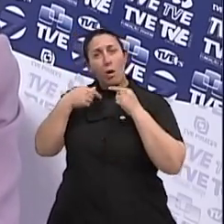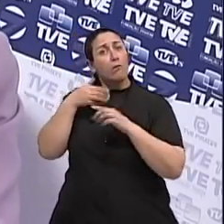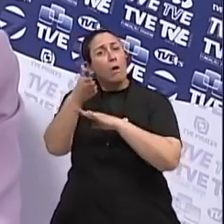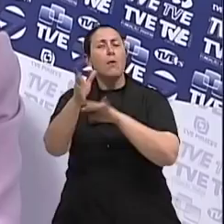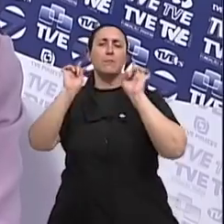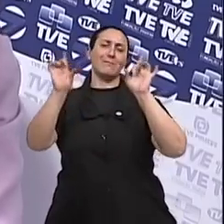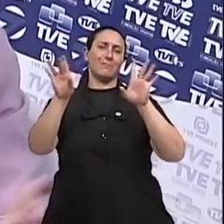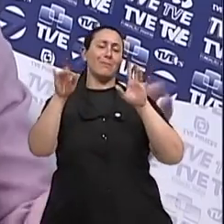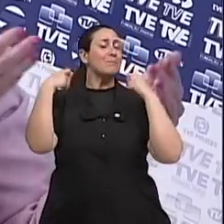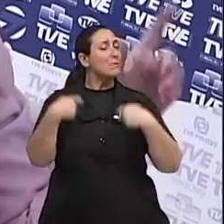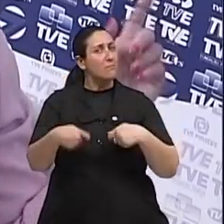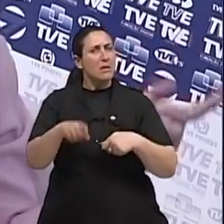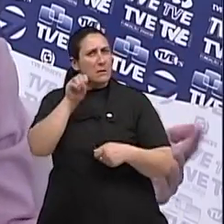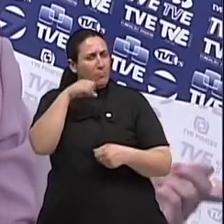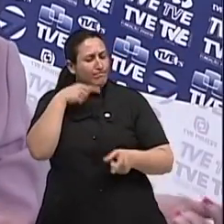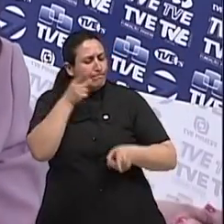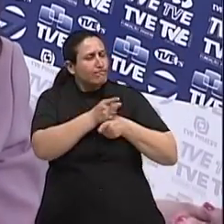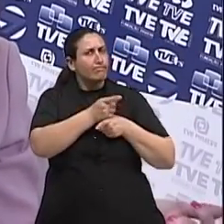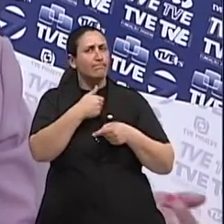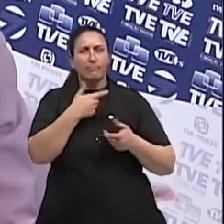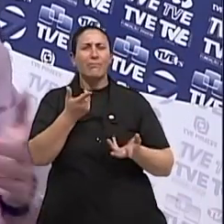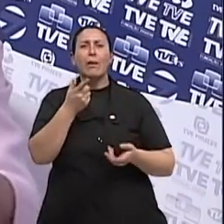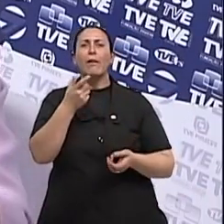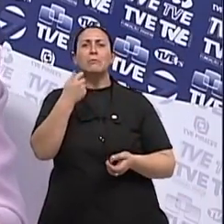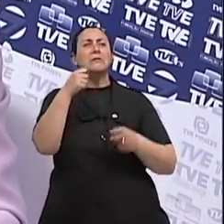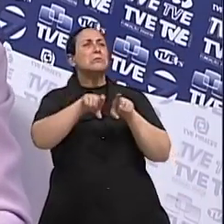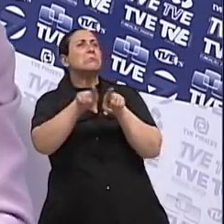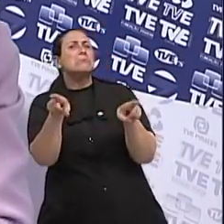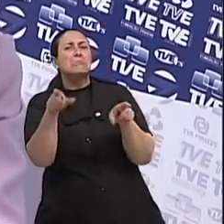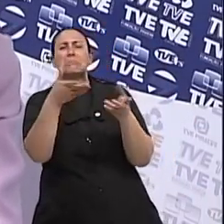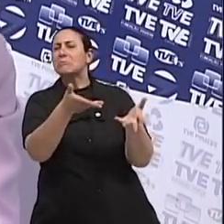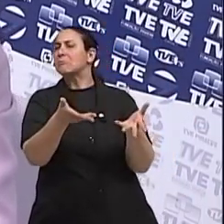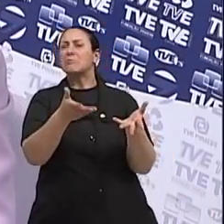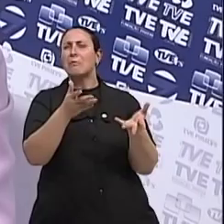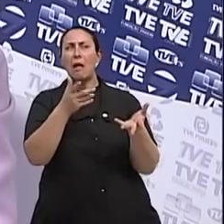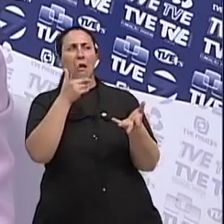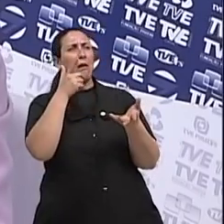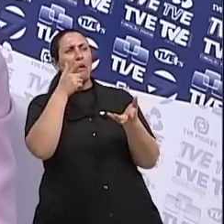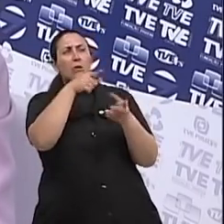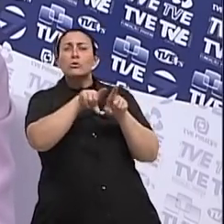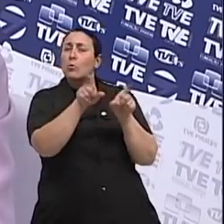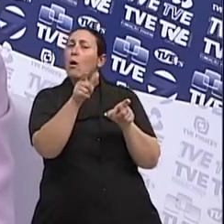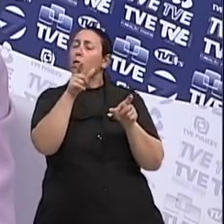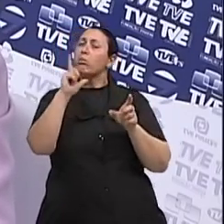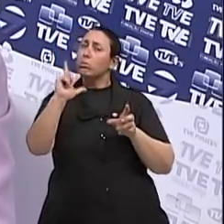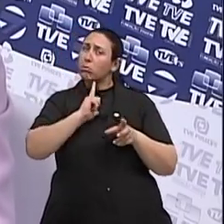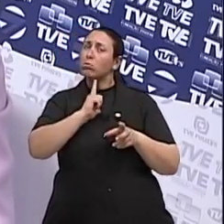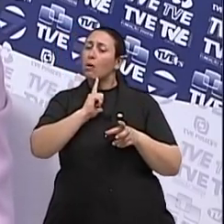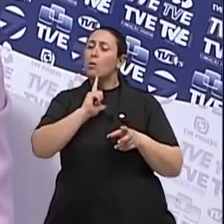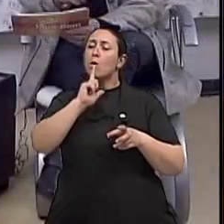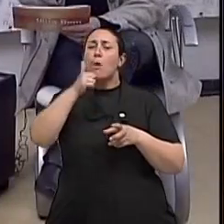especialista. E não vai tá traindo o ginecologista. É mais uma ajuda que o ginecologista pode ter.